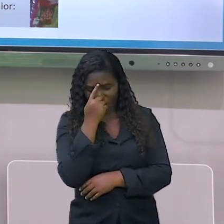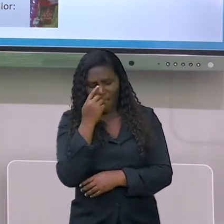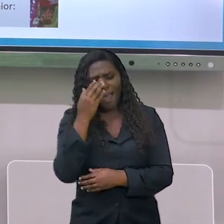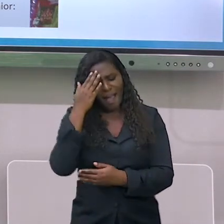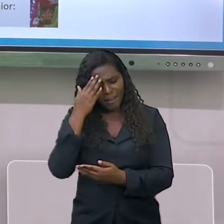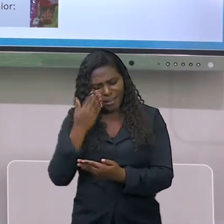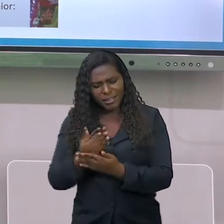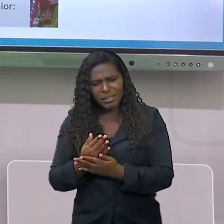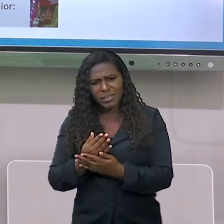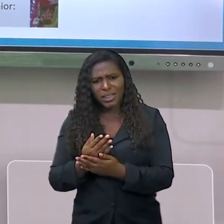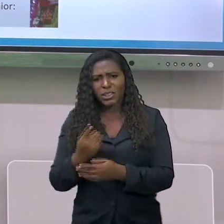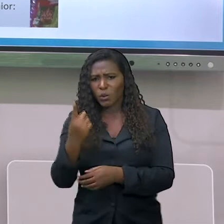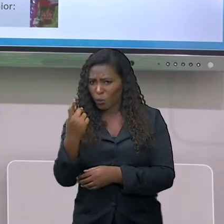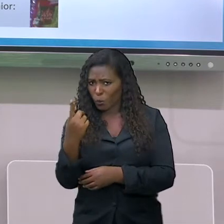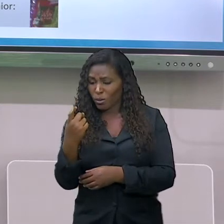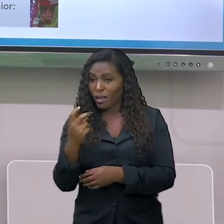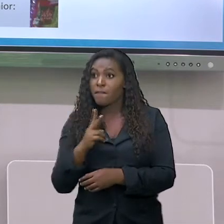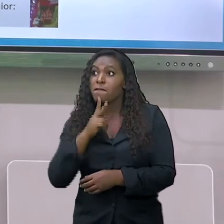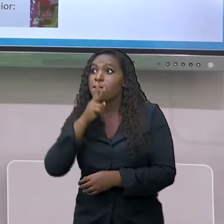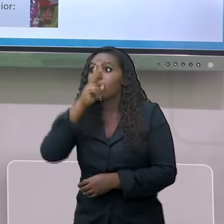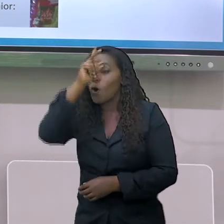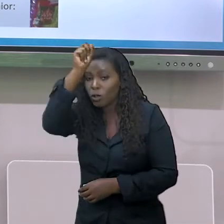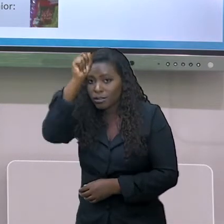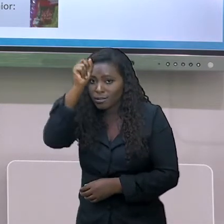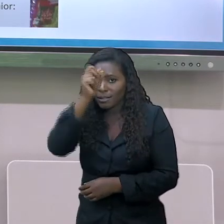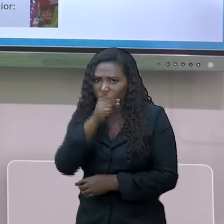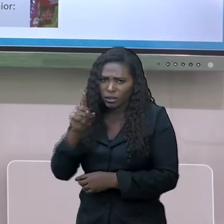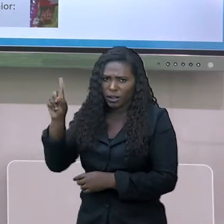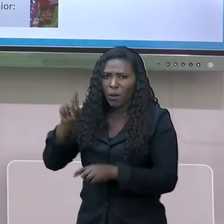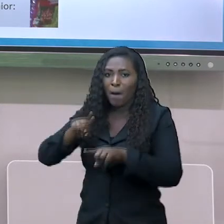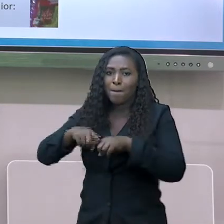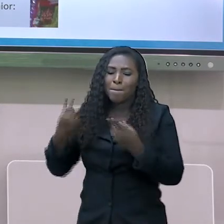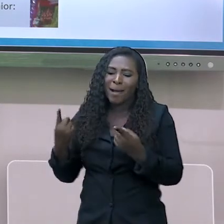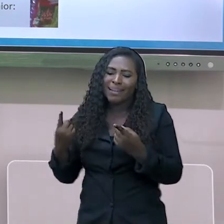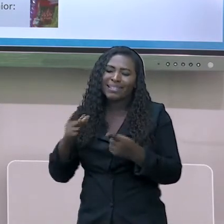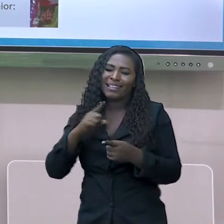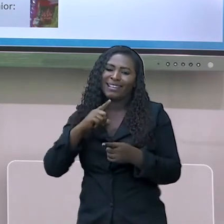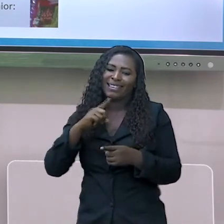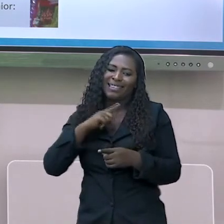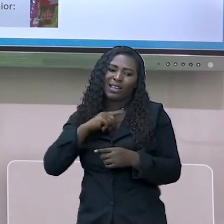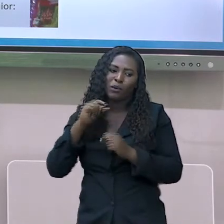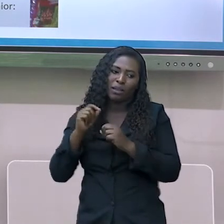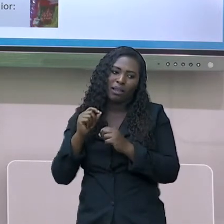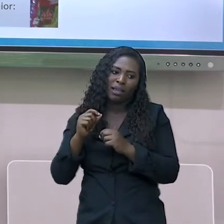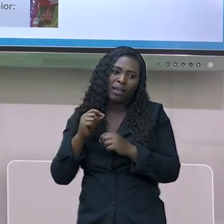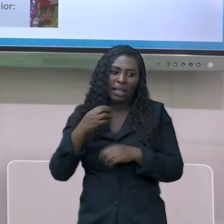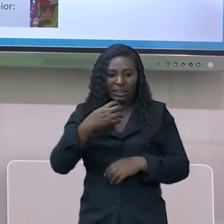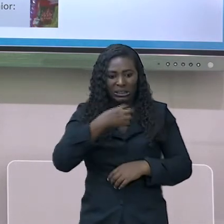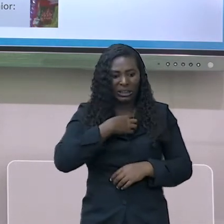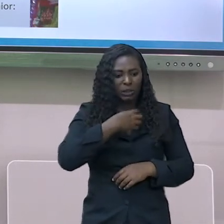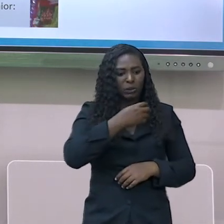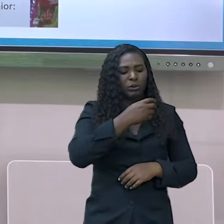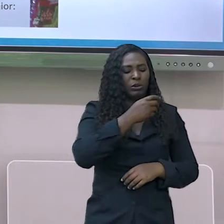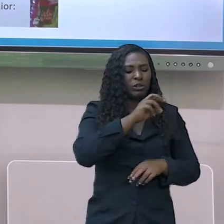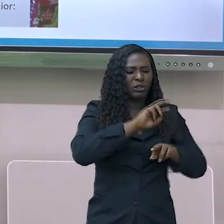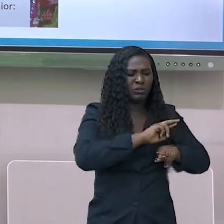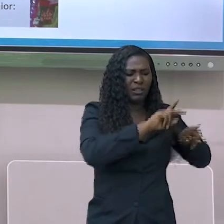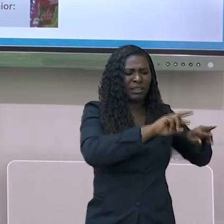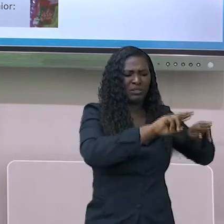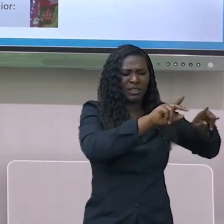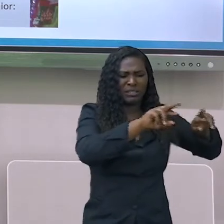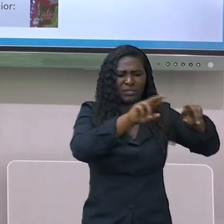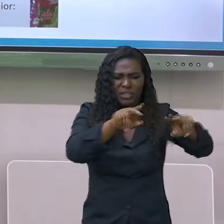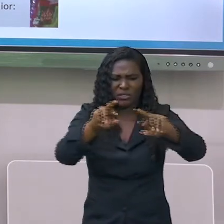que assume incontáveis formas. Segundo alguns autores, o número de deuses